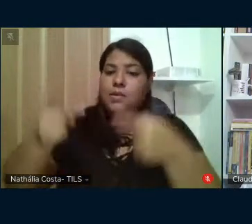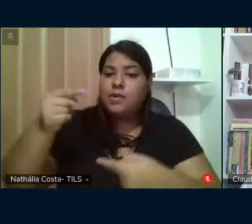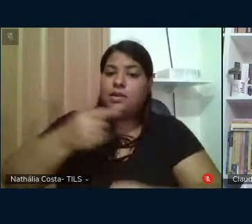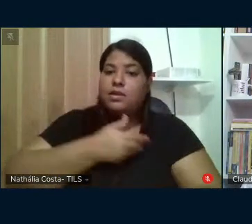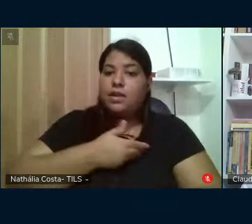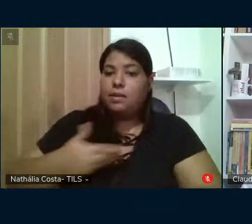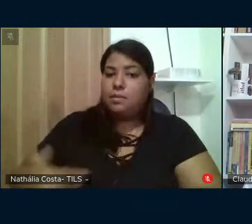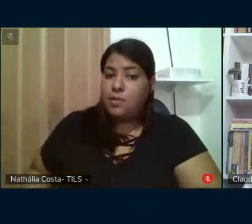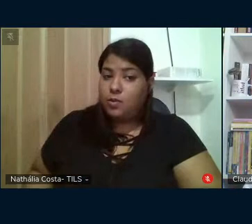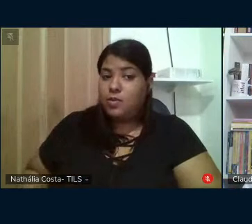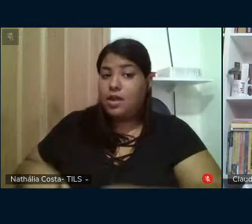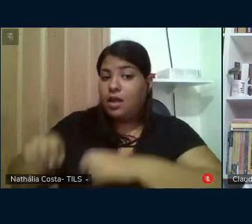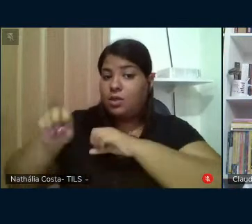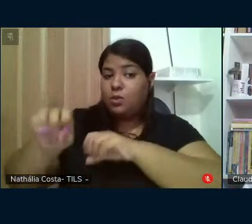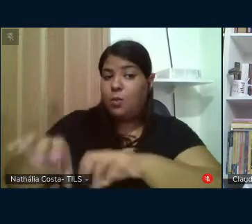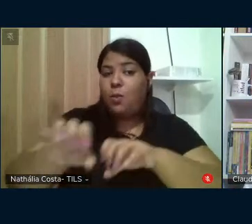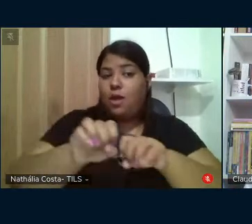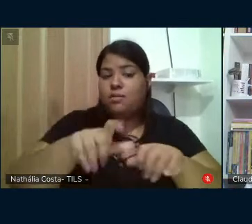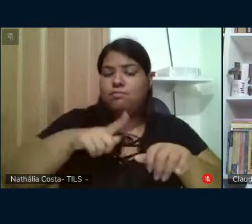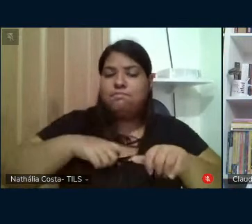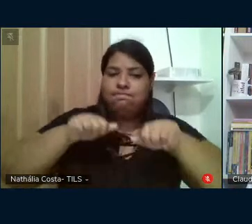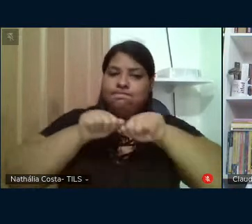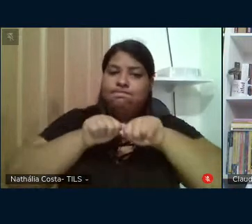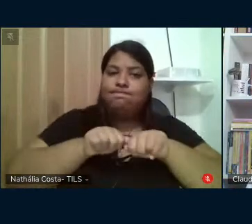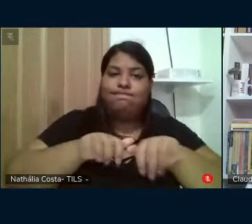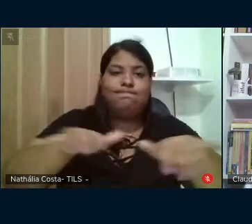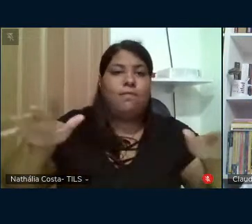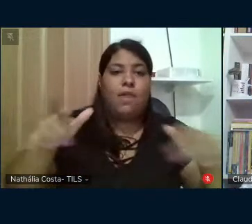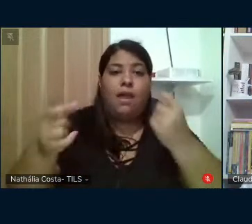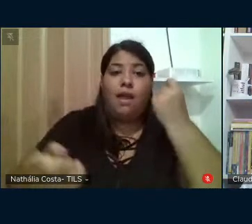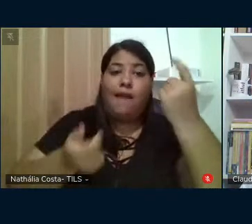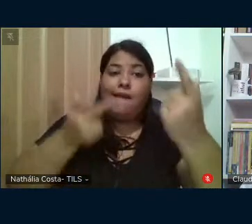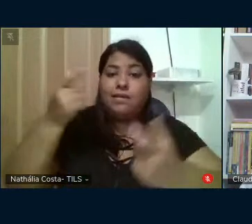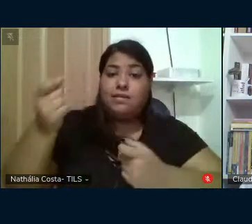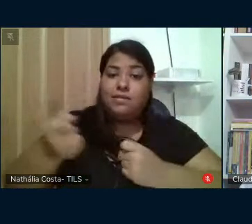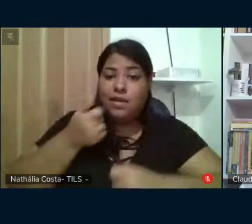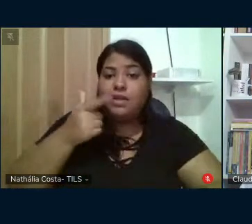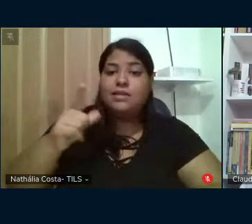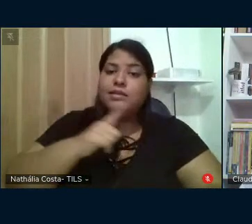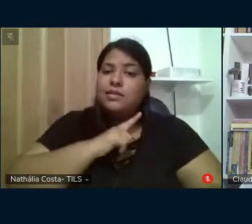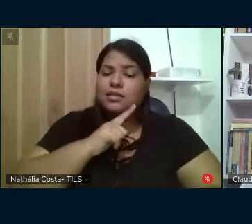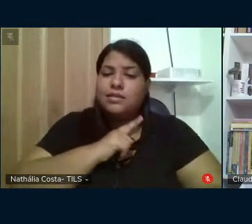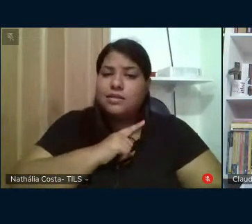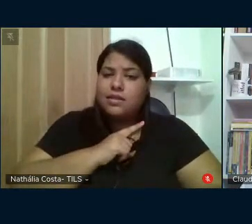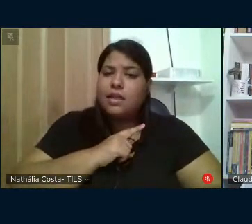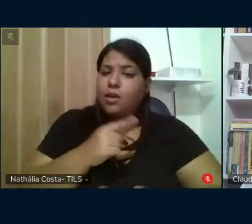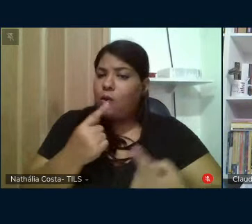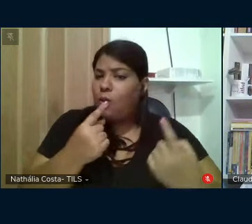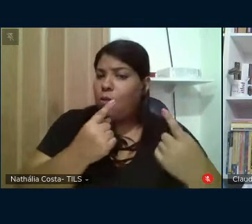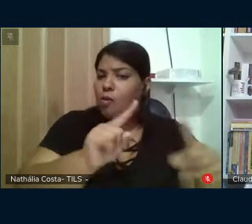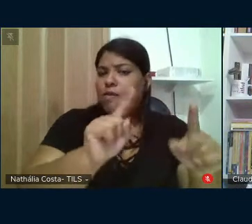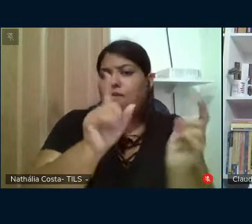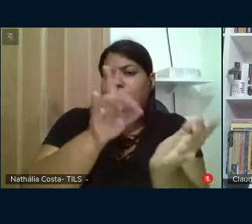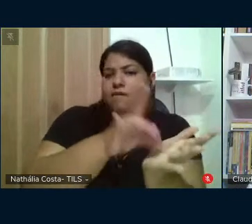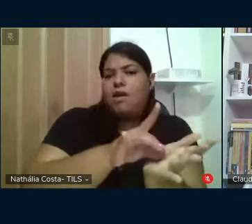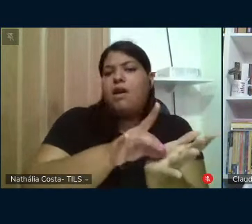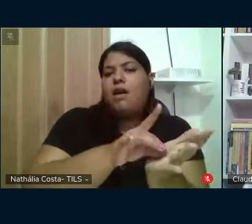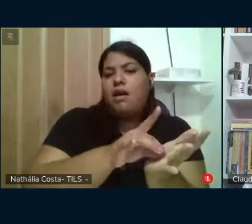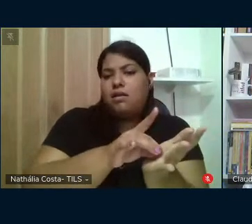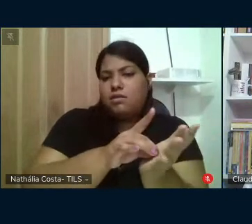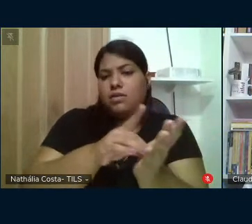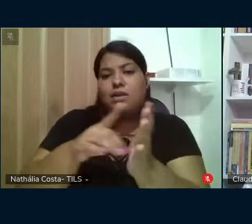para a educação têm sido difundidas por vezes recorrendo a versões que confrontam os fatos, ora